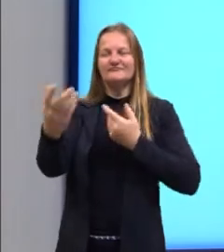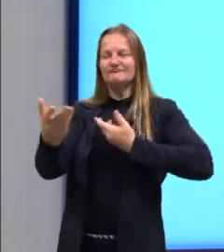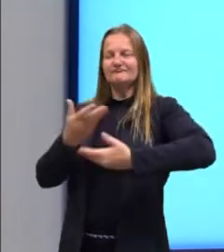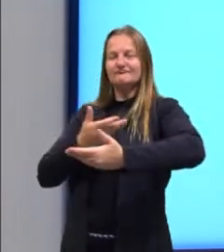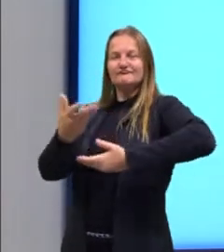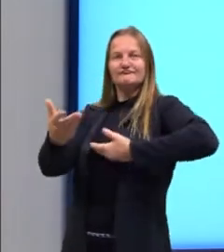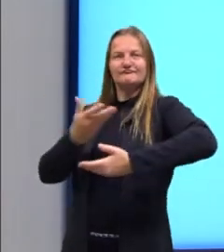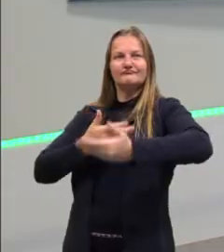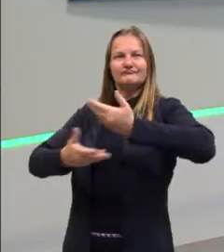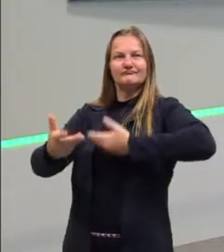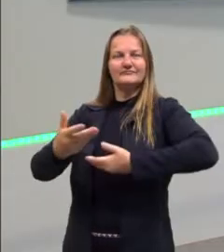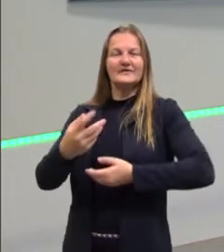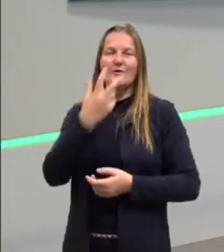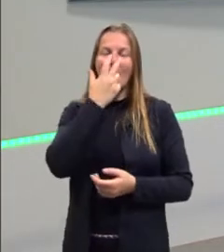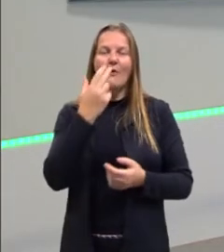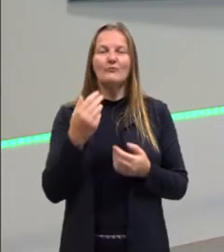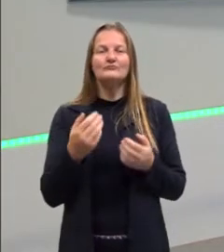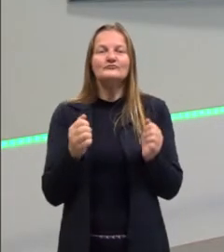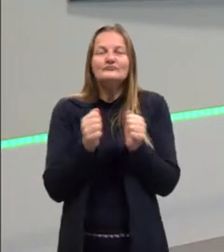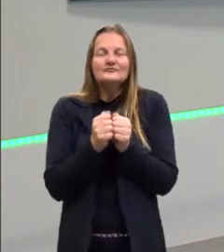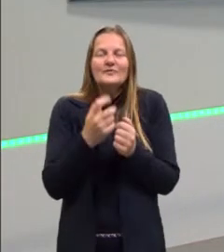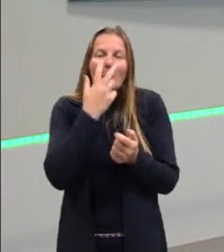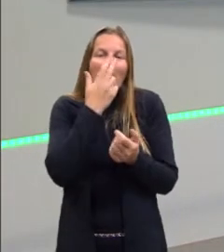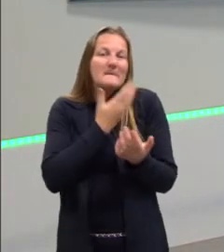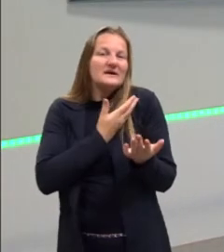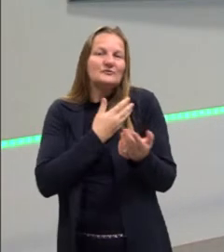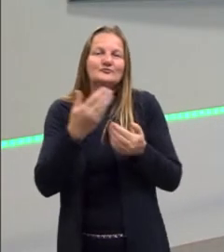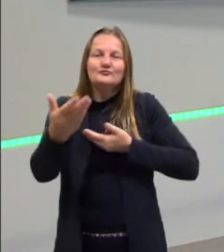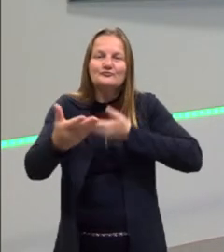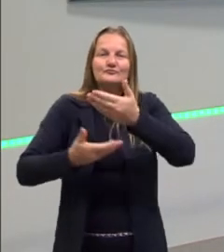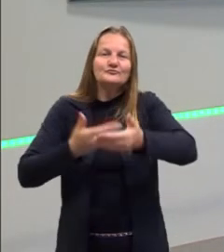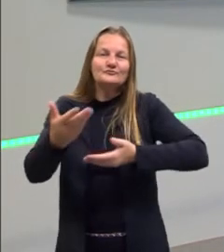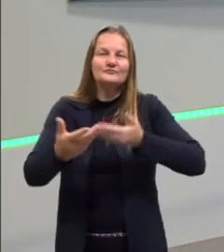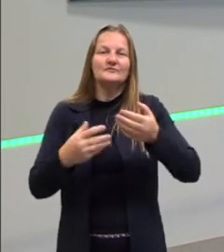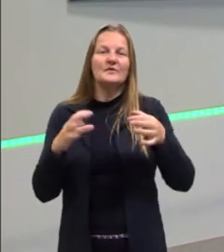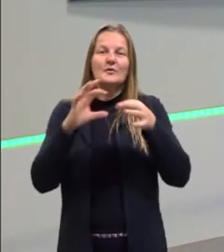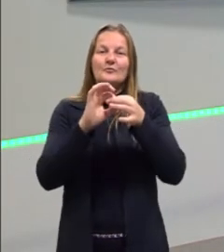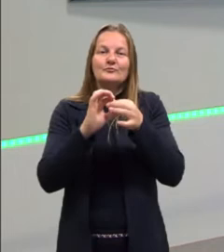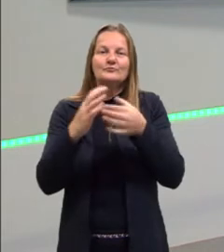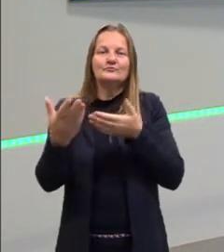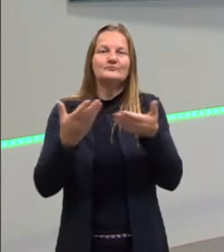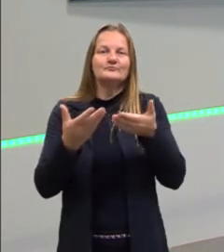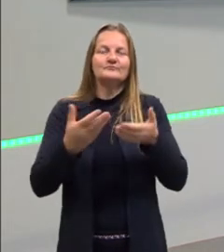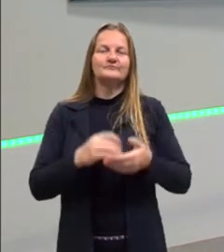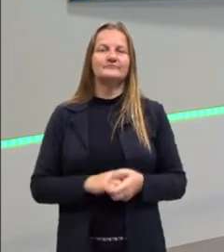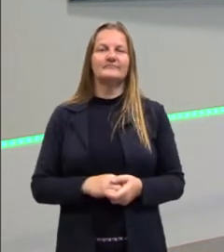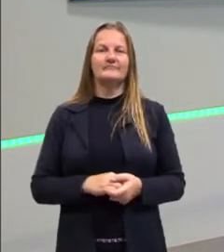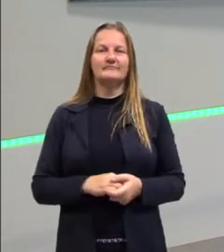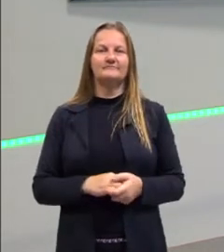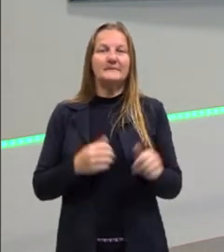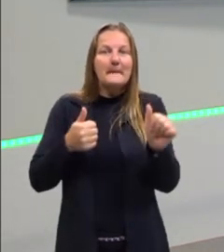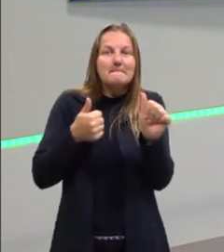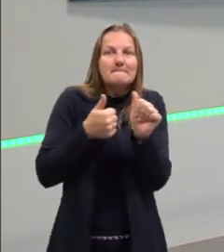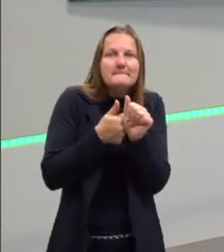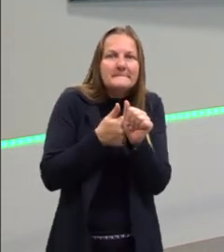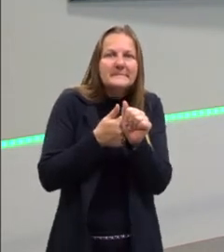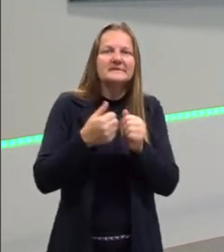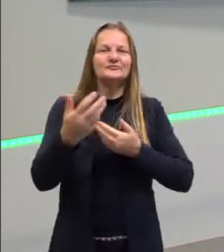mostrar intimidade, entre aspas, amizade com o leitor. Dessa forma,